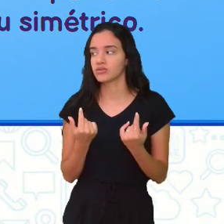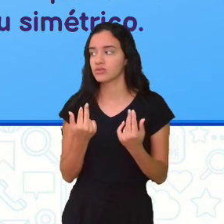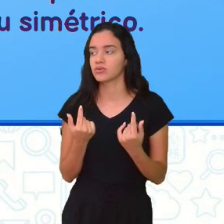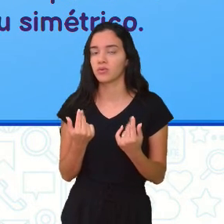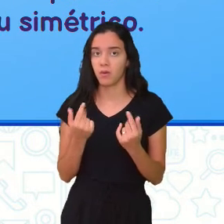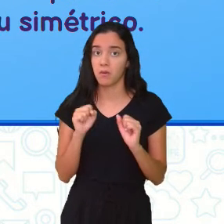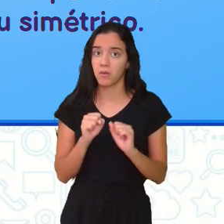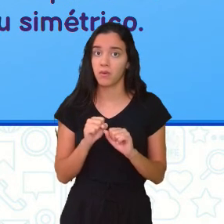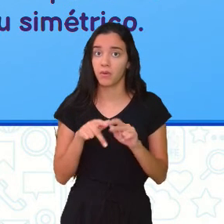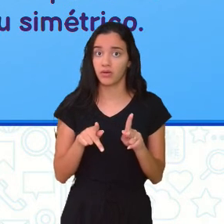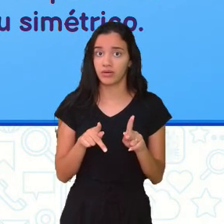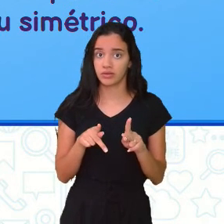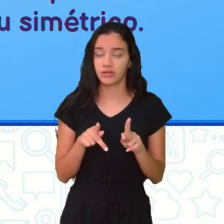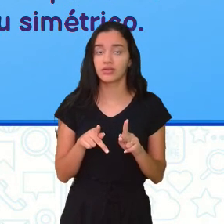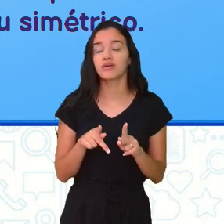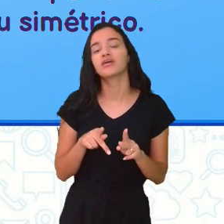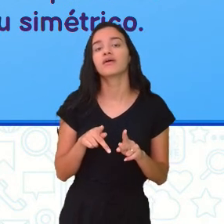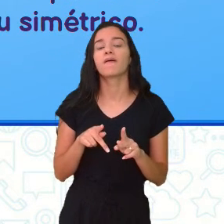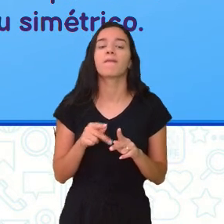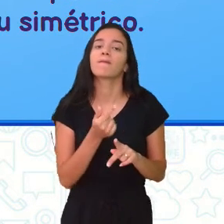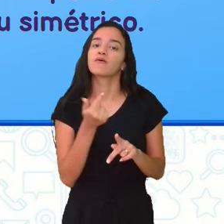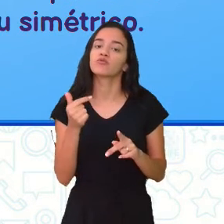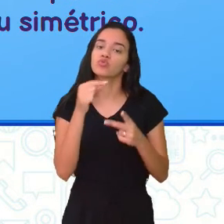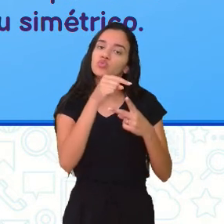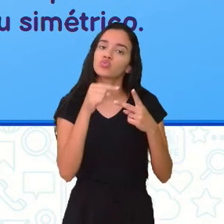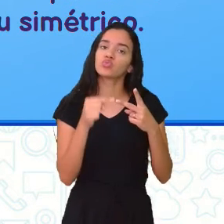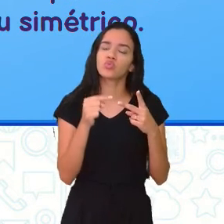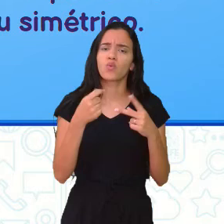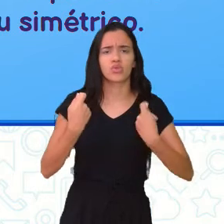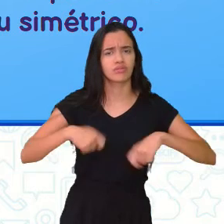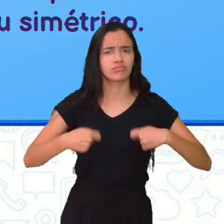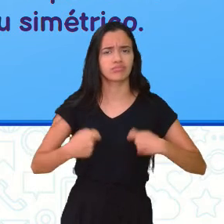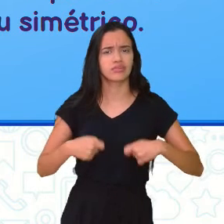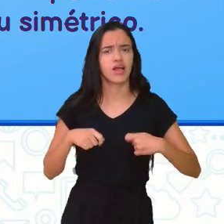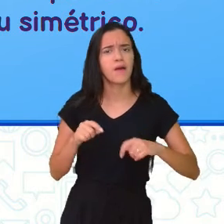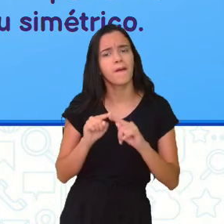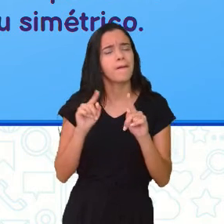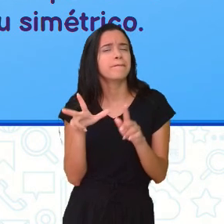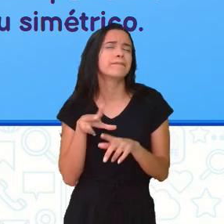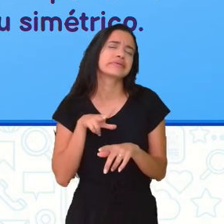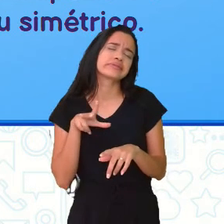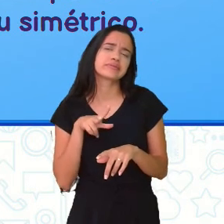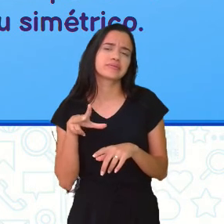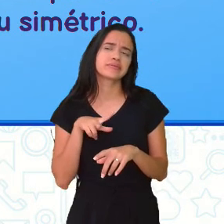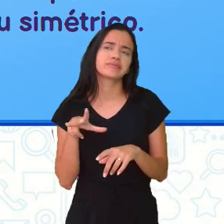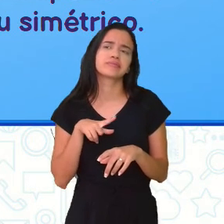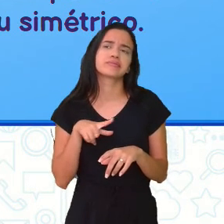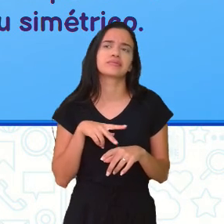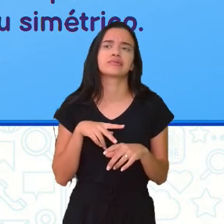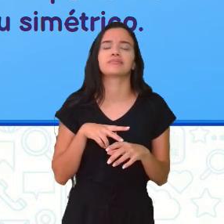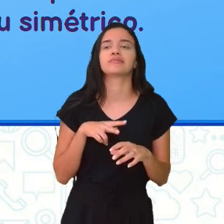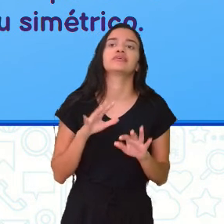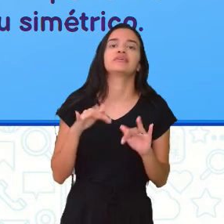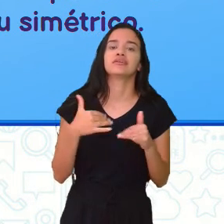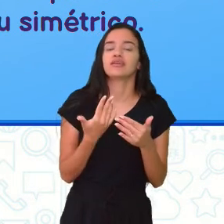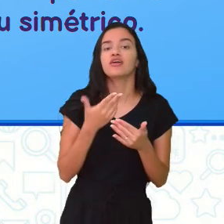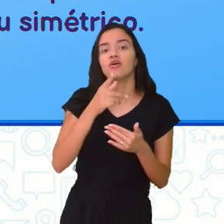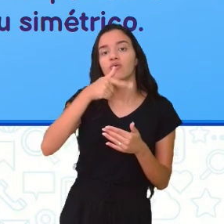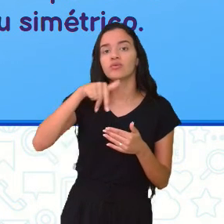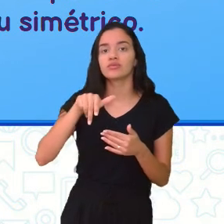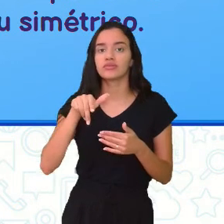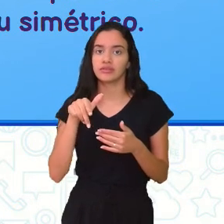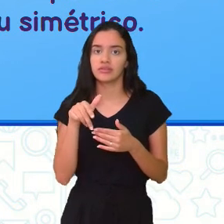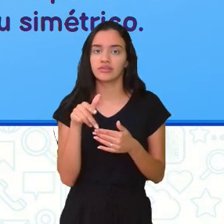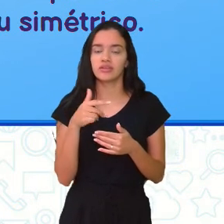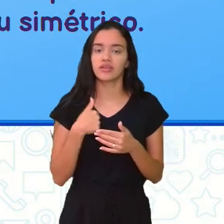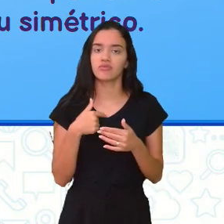tá? E os outros dois não necessariamente. Particularmente, se é um trapézio retângulo. E vocês vão fazer o